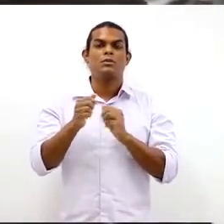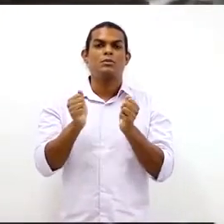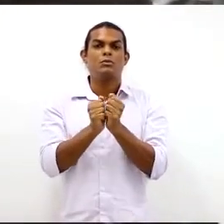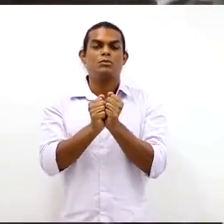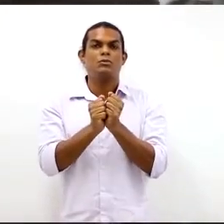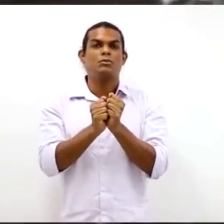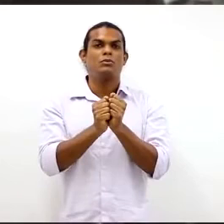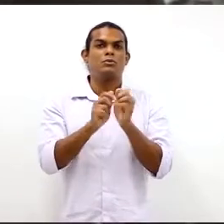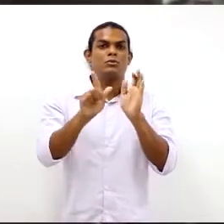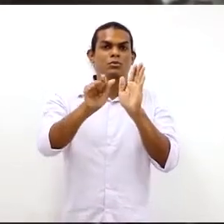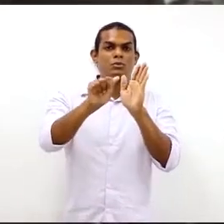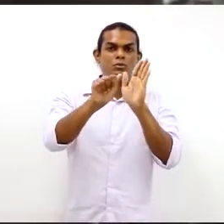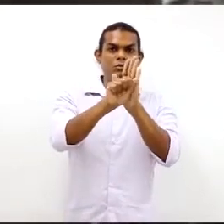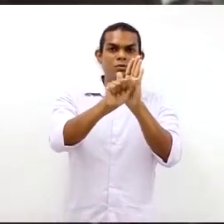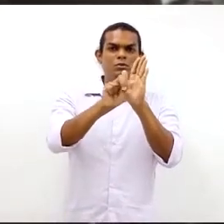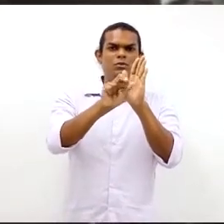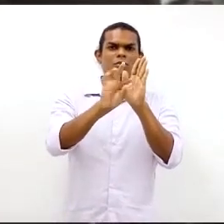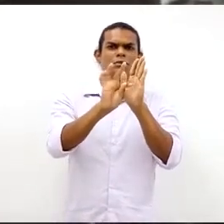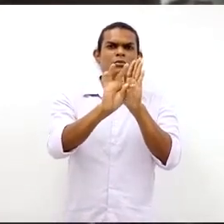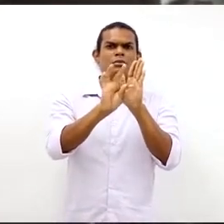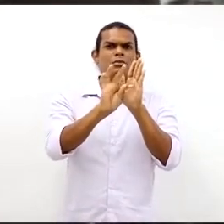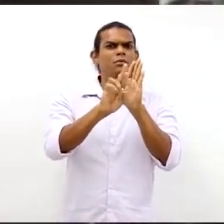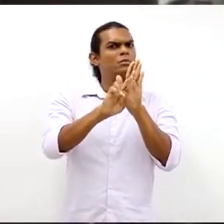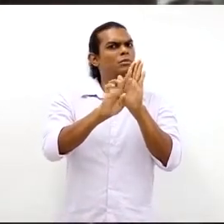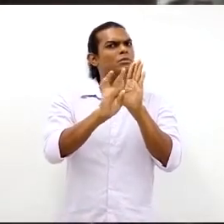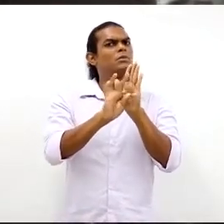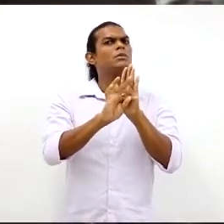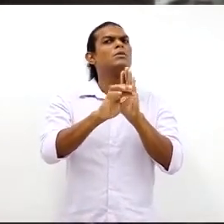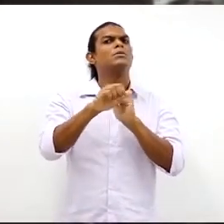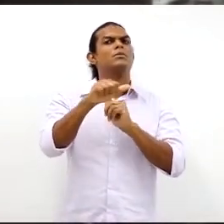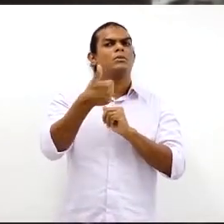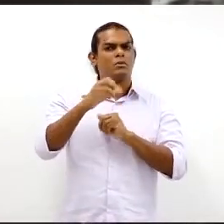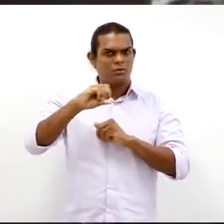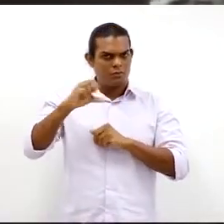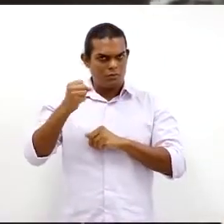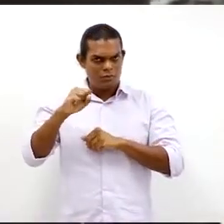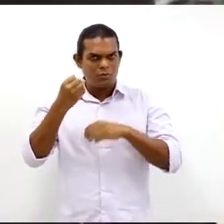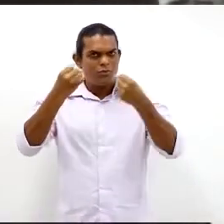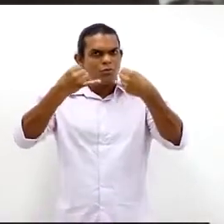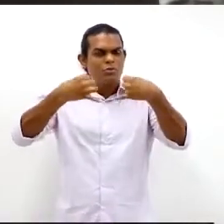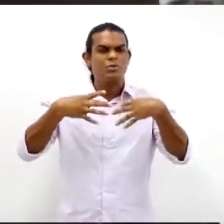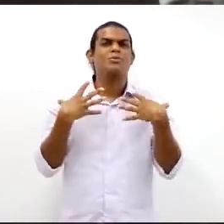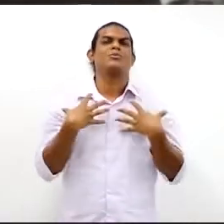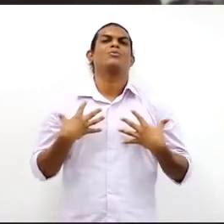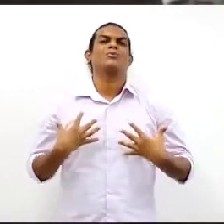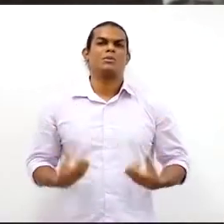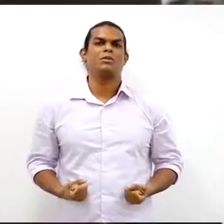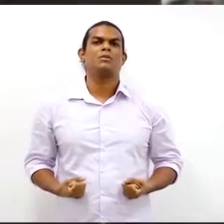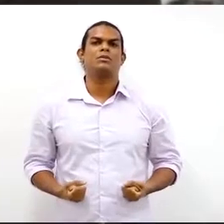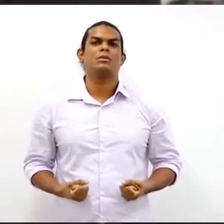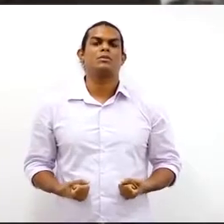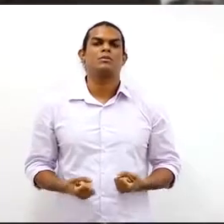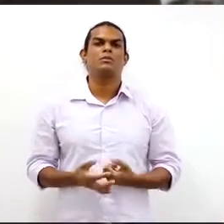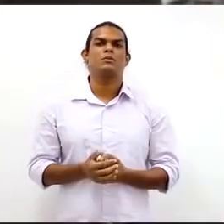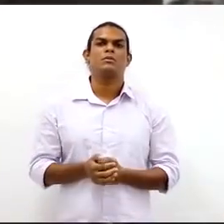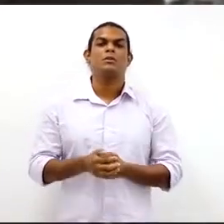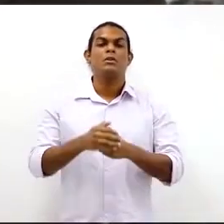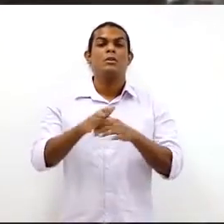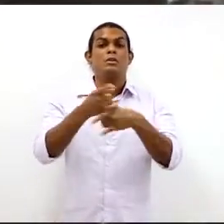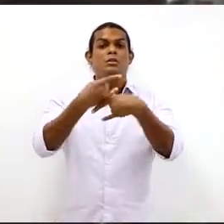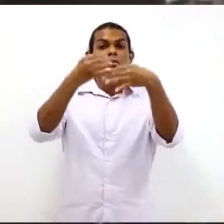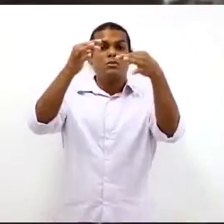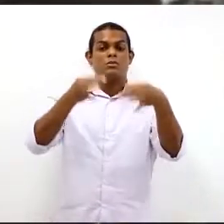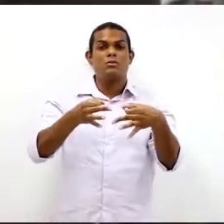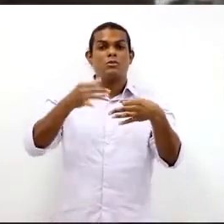198 e 199 da CLT, nos coloca a questão da fadiga. E exatamente a ergonomia vai prevenir